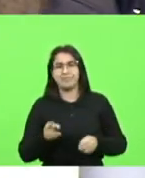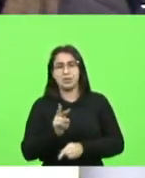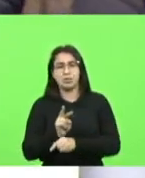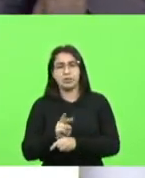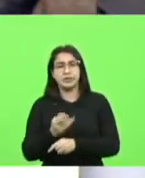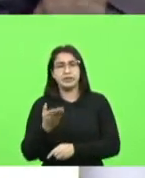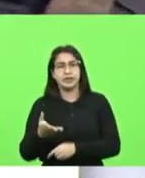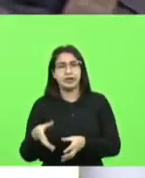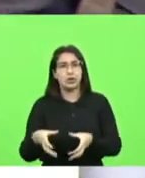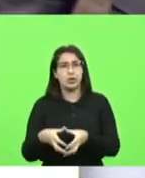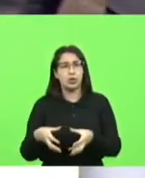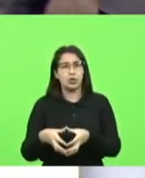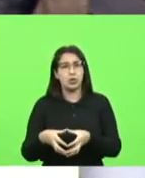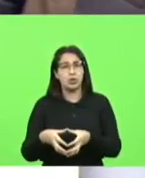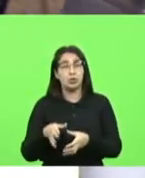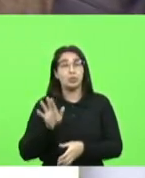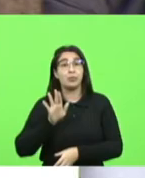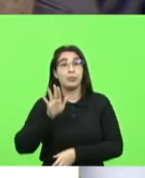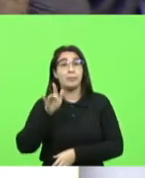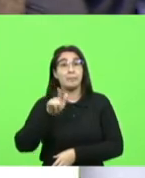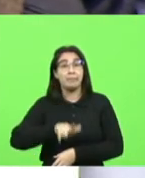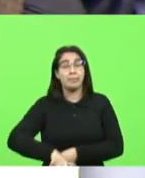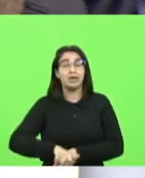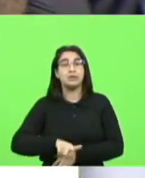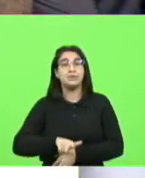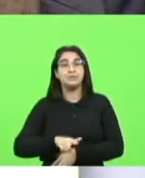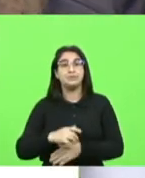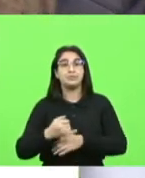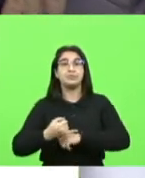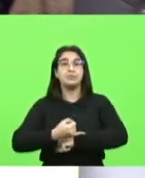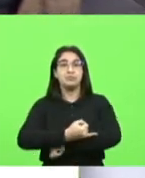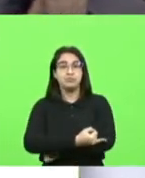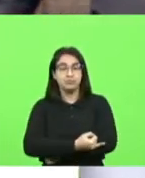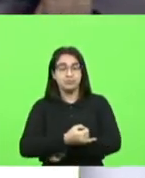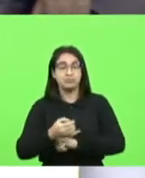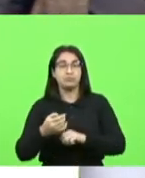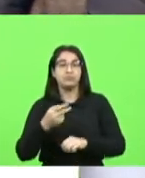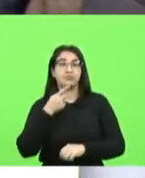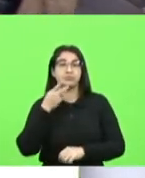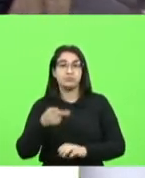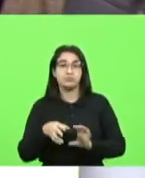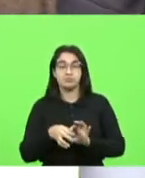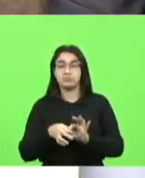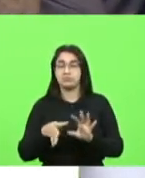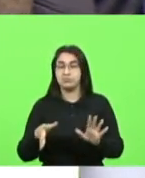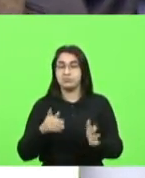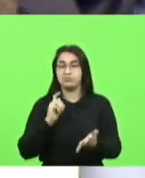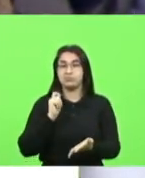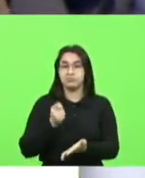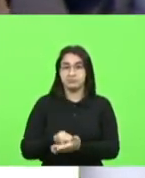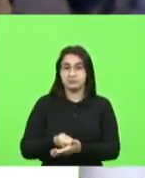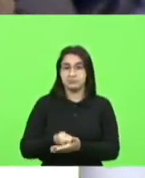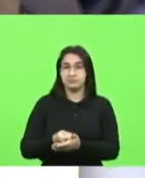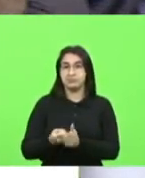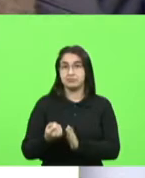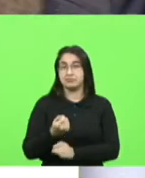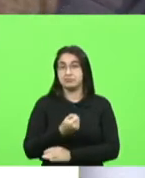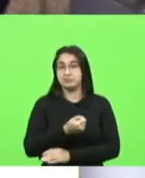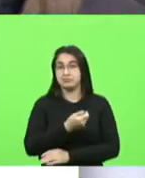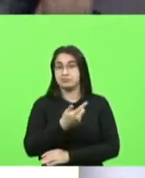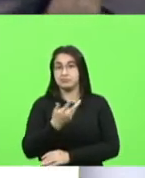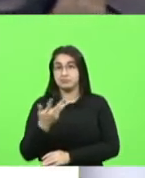mercado ainda a secretaria de infraestrutura agora se disponibilizou a pagar os custos dessas empresas